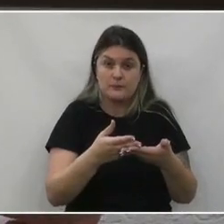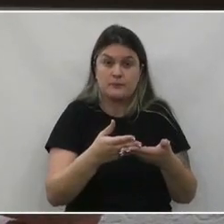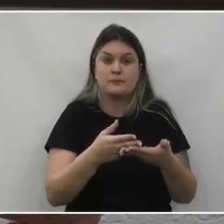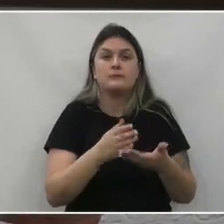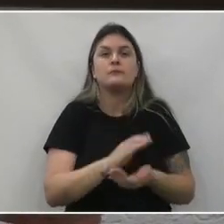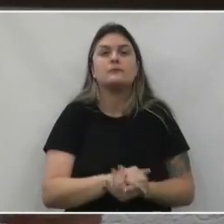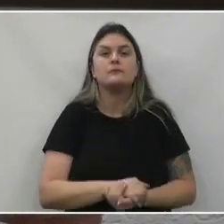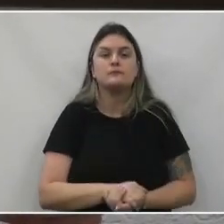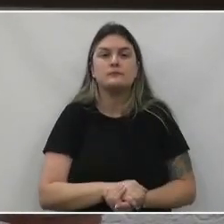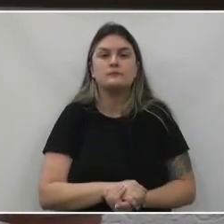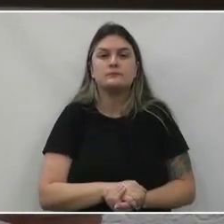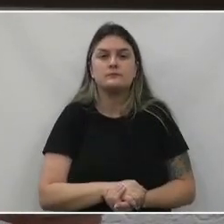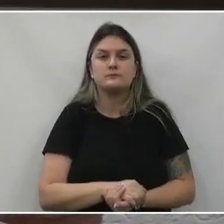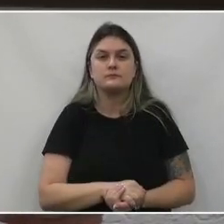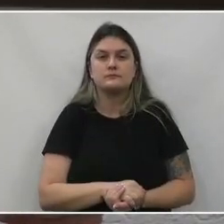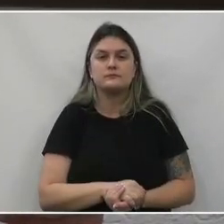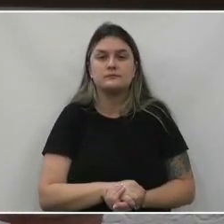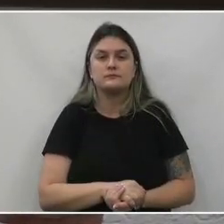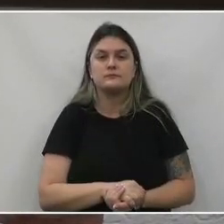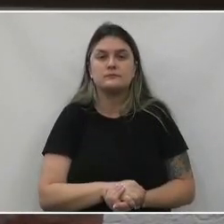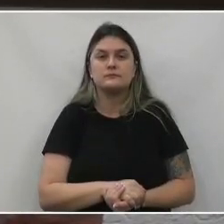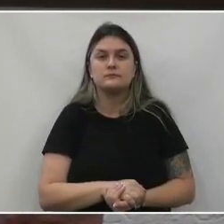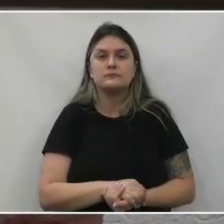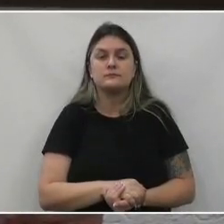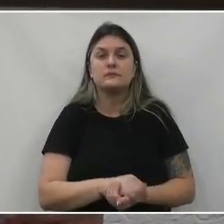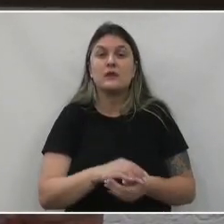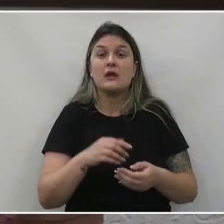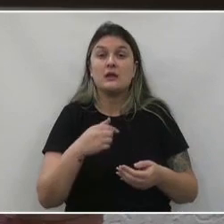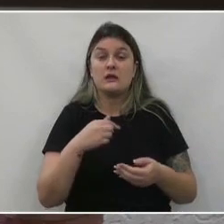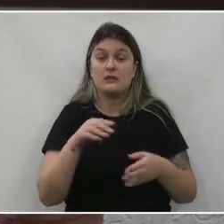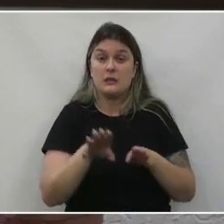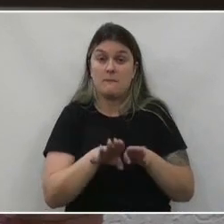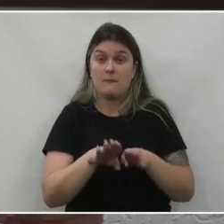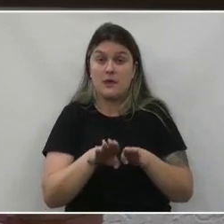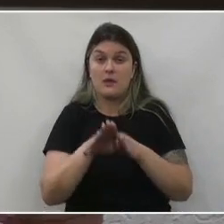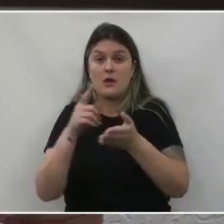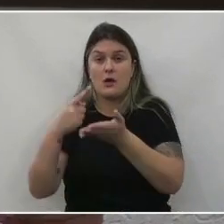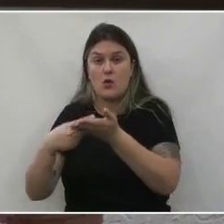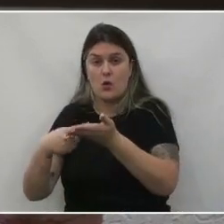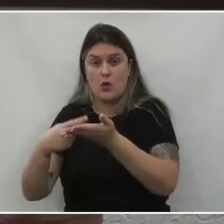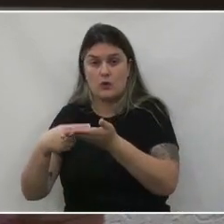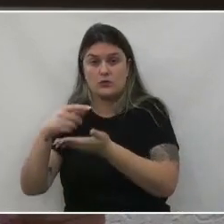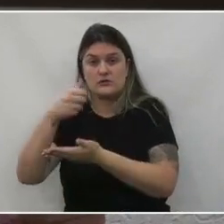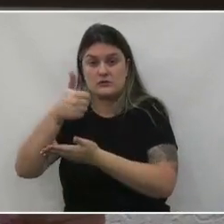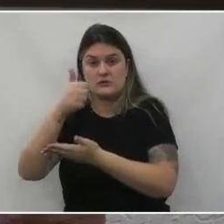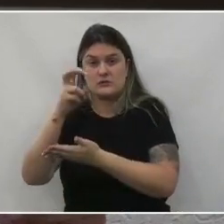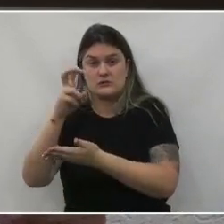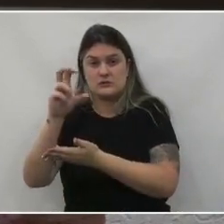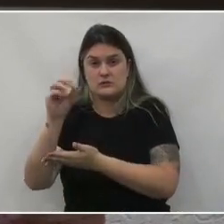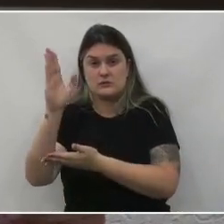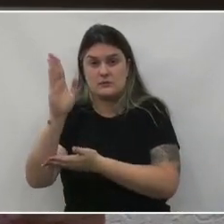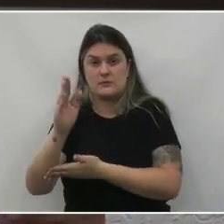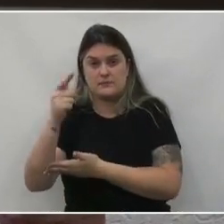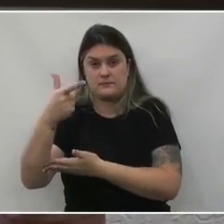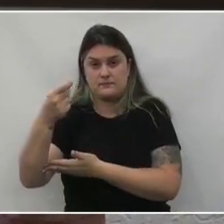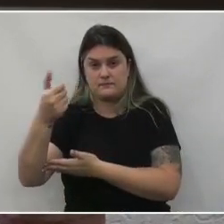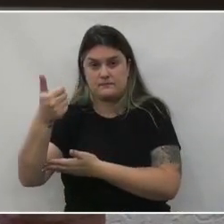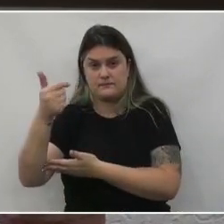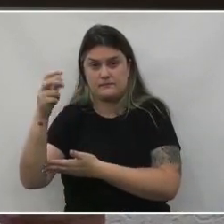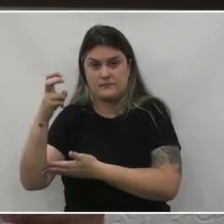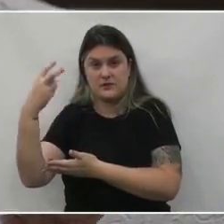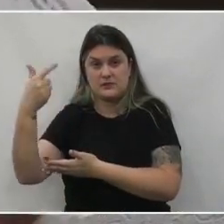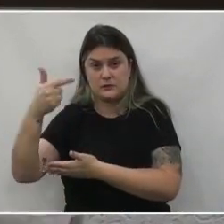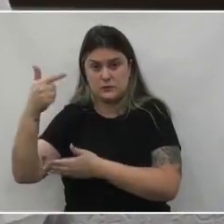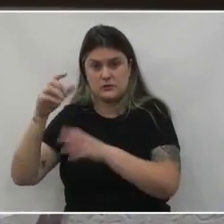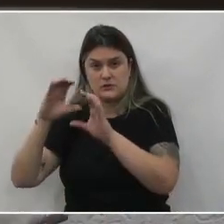242.553 barra 2018 e considerando o acordo de parecer prévio número 150 barra 2015 segundo a